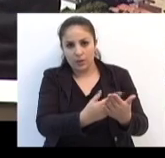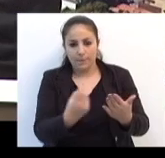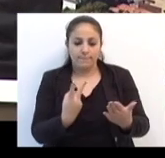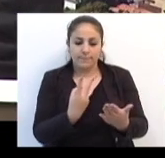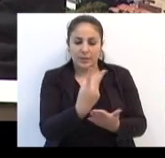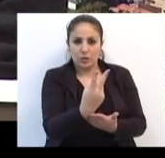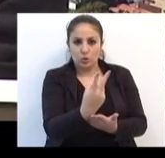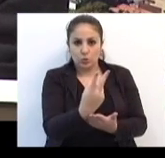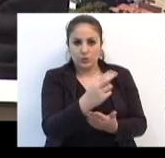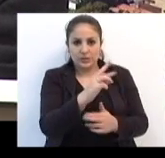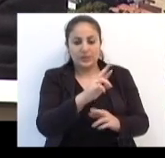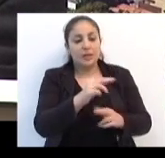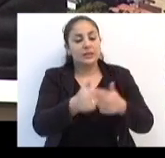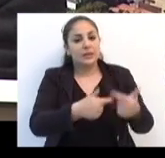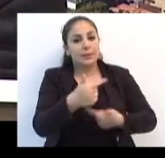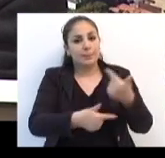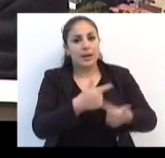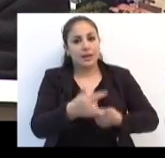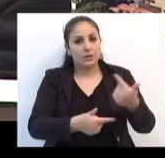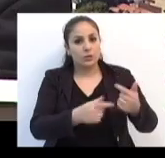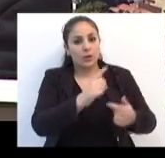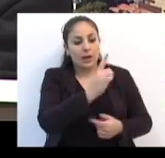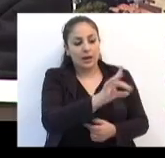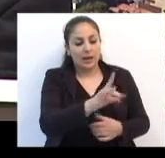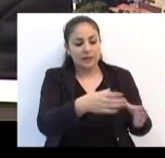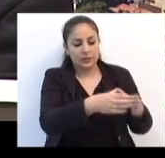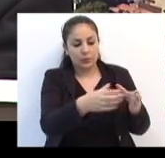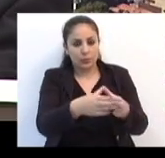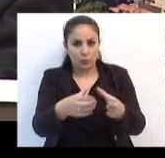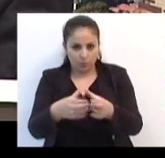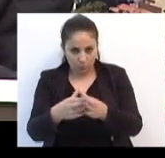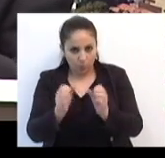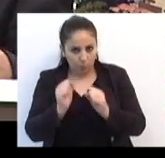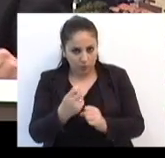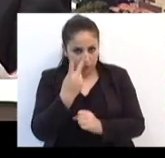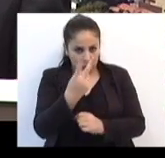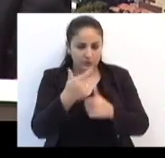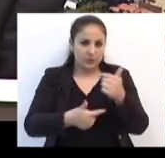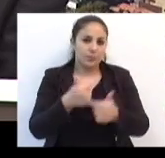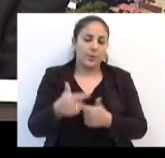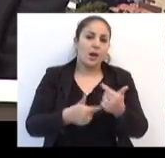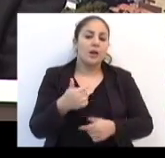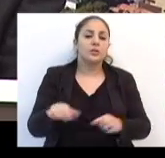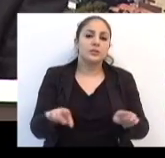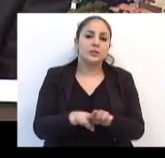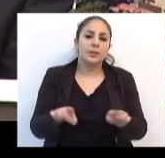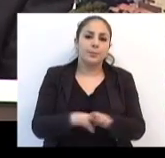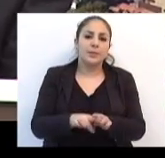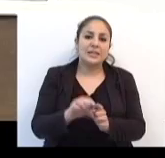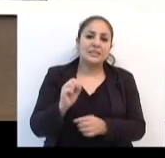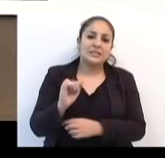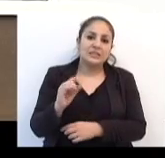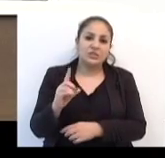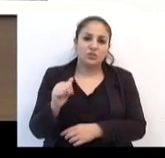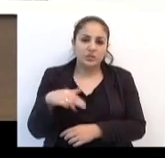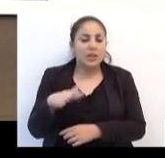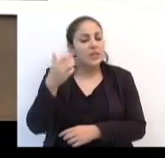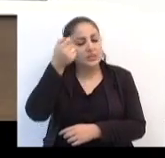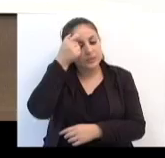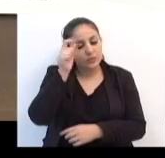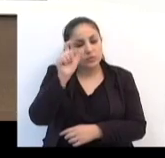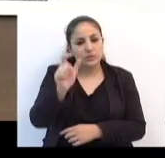O intuito do vereador Sidney Ávila, que preside o Comitê de Prevenção e Combate ao Crack, é